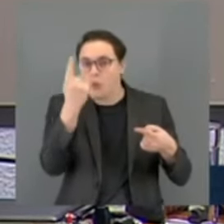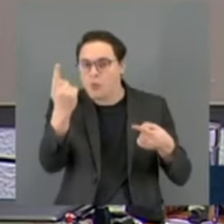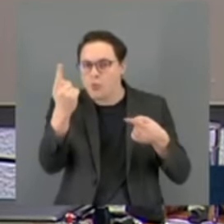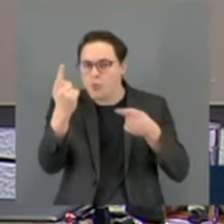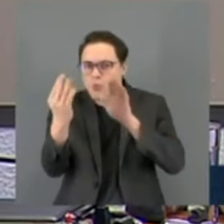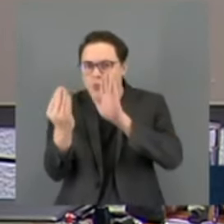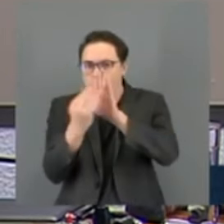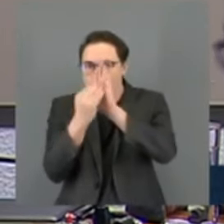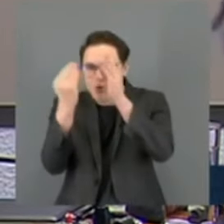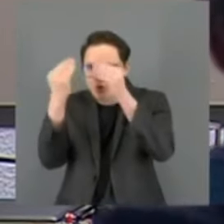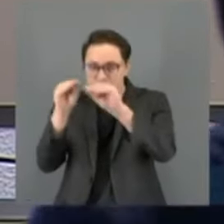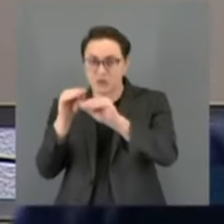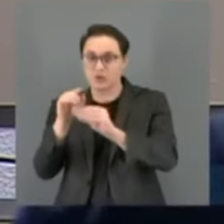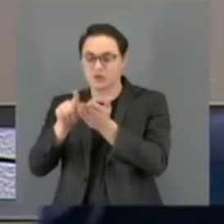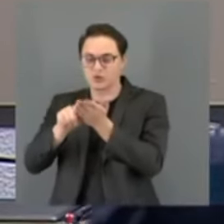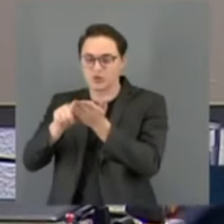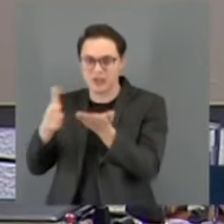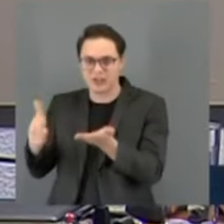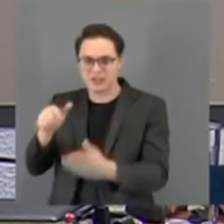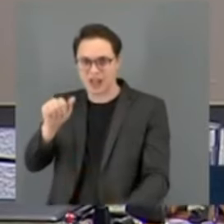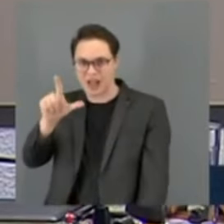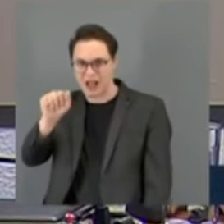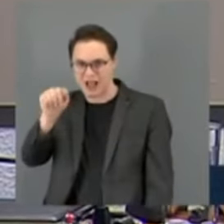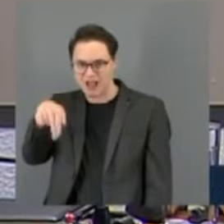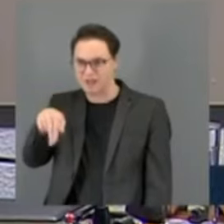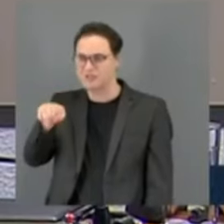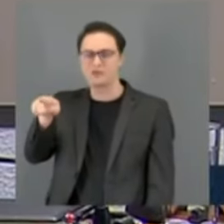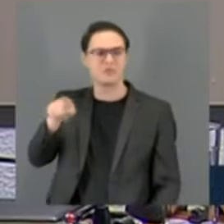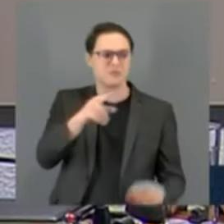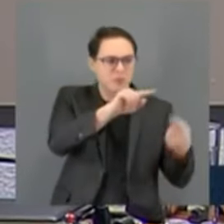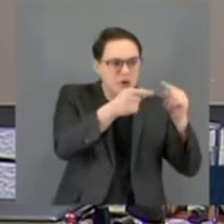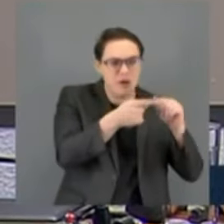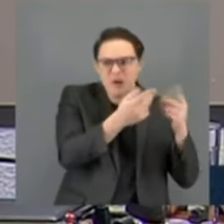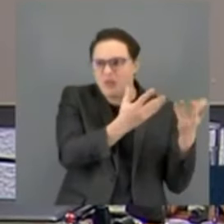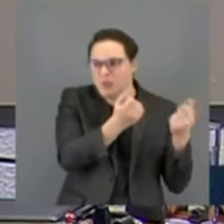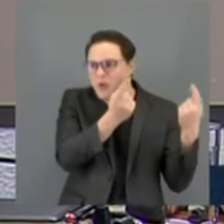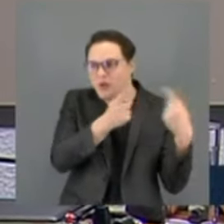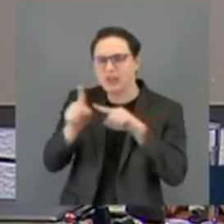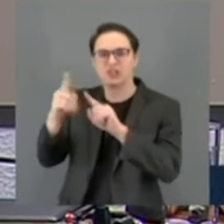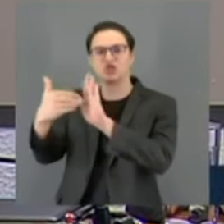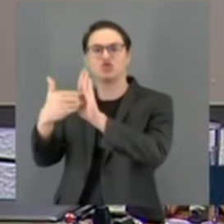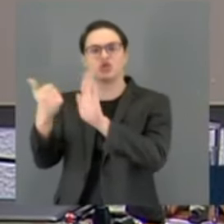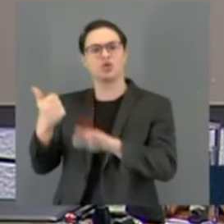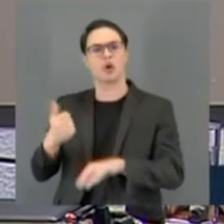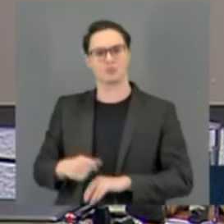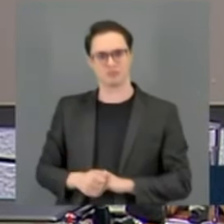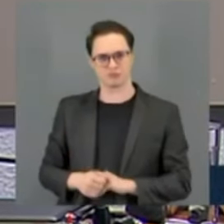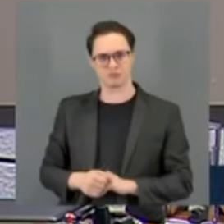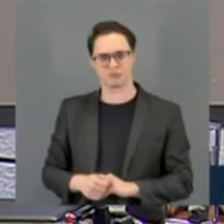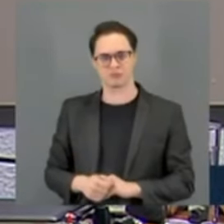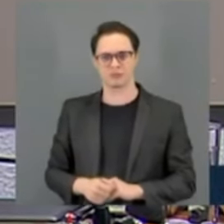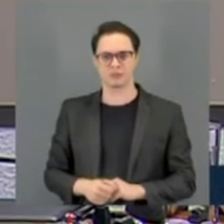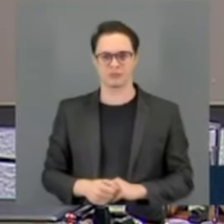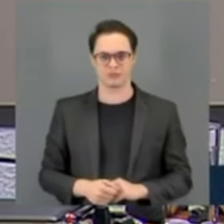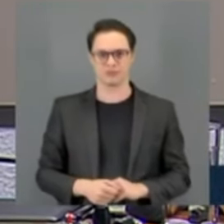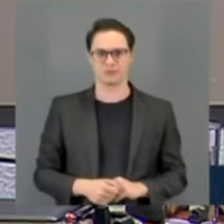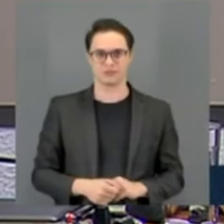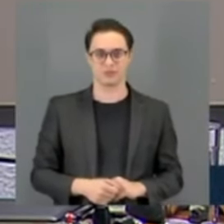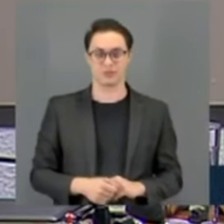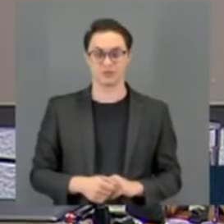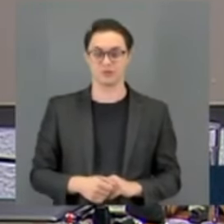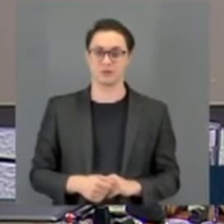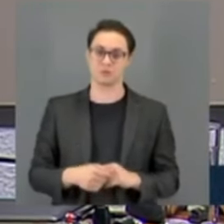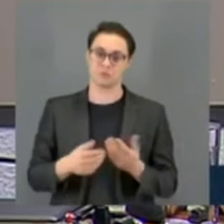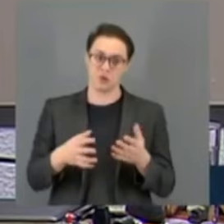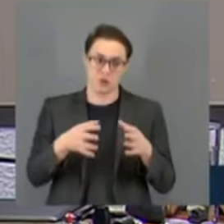pelo jornalista Alain dos Santos fosse deletado. Parte da equipe queria atender